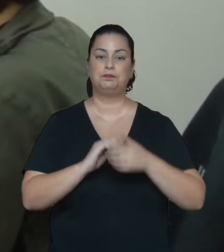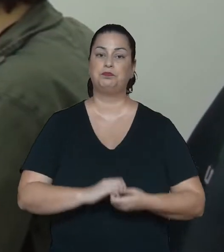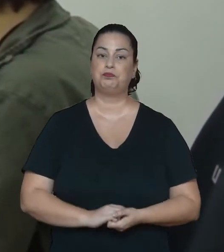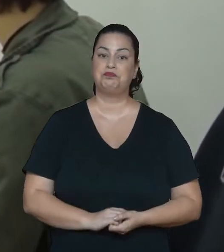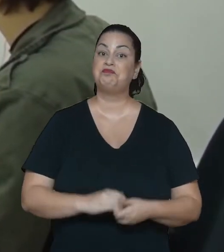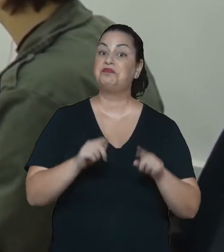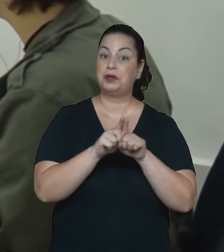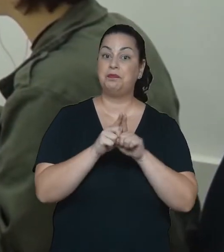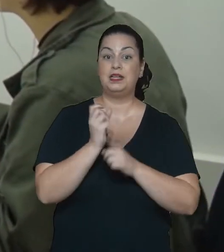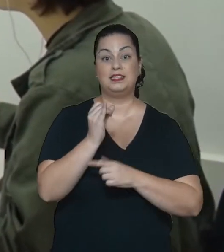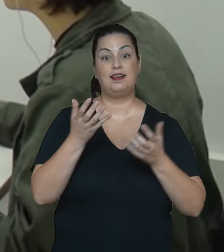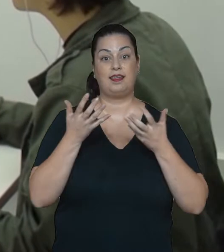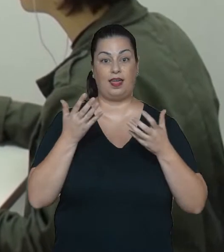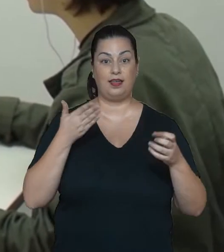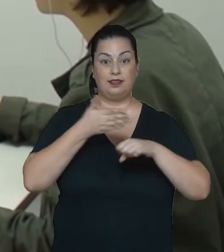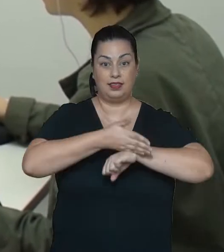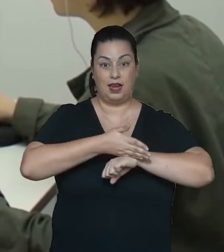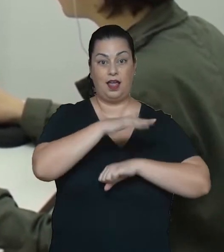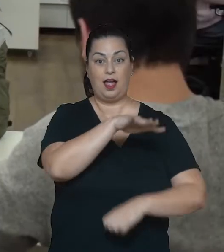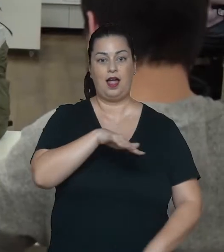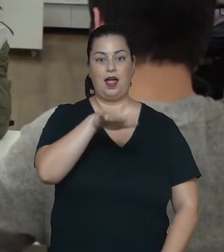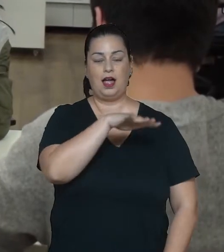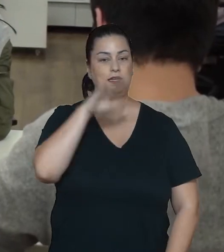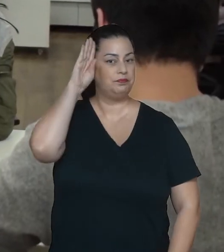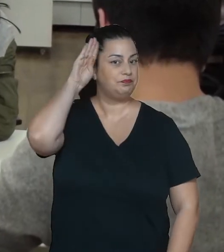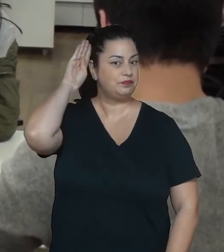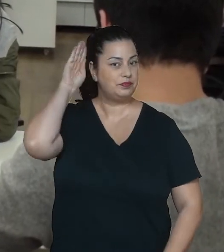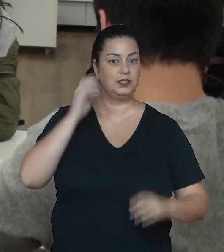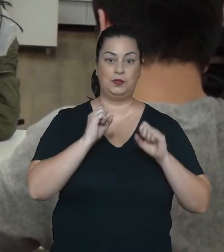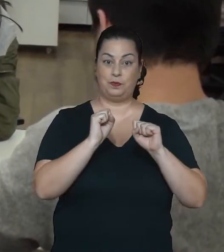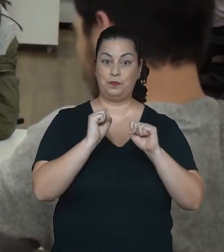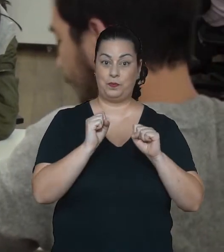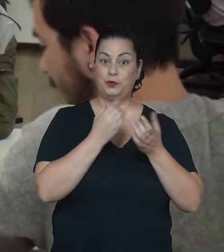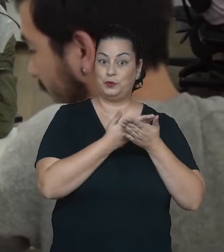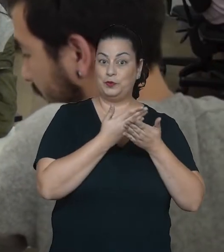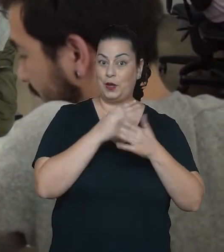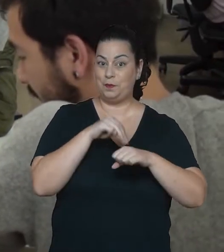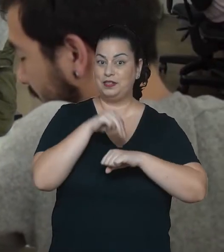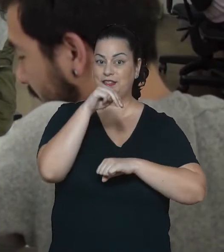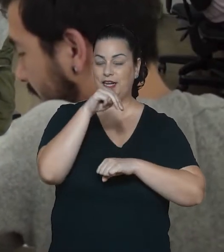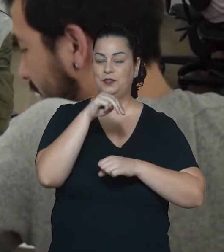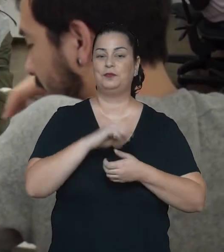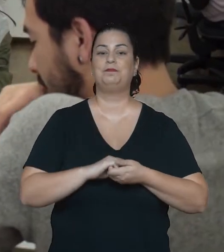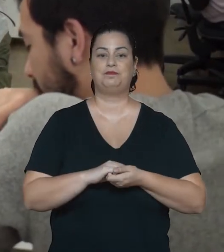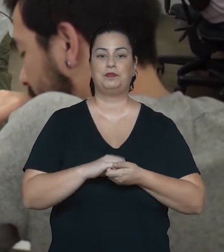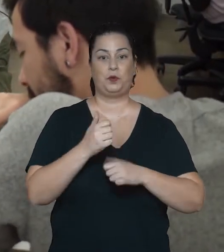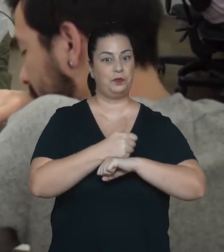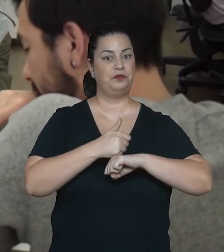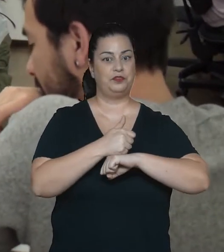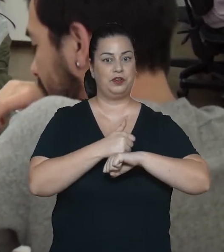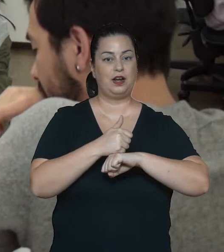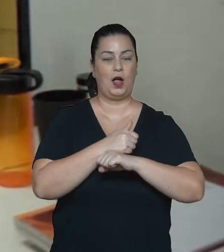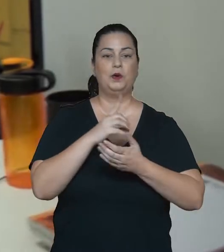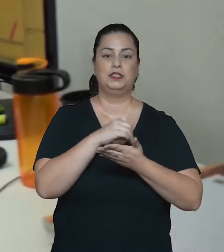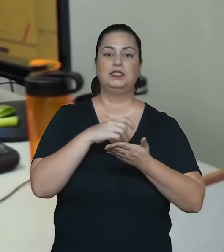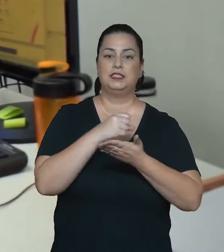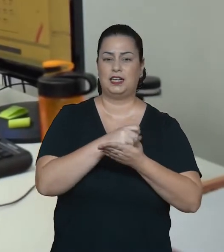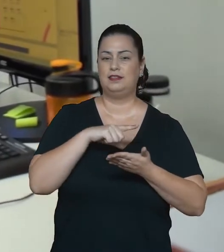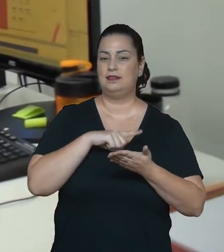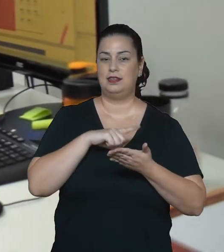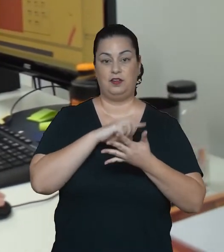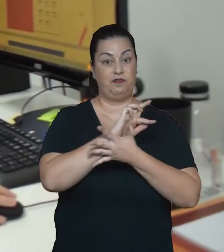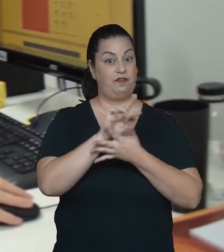Ao mesmo tempo, também, se ele quer ingressar na vida acadêmica, ele pode começar por um mestrado. O profissional